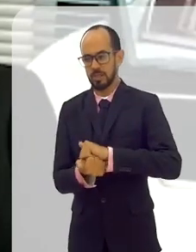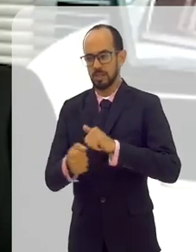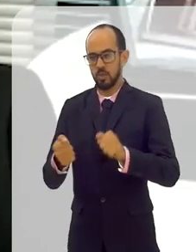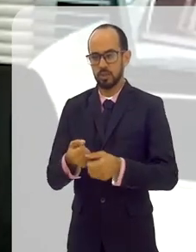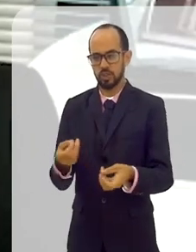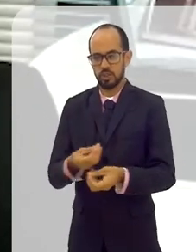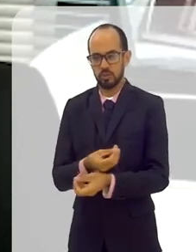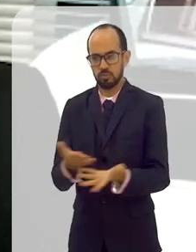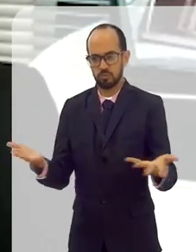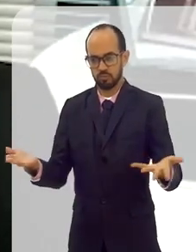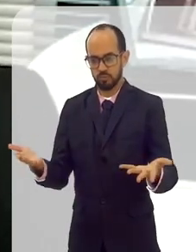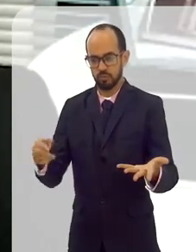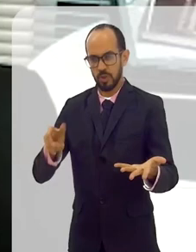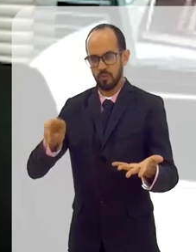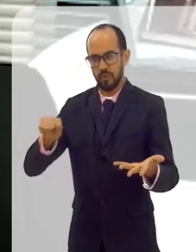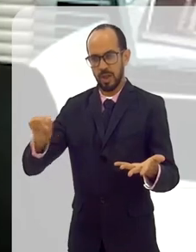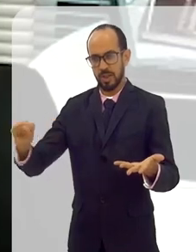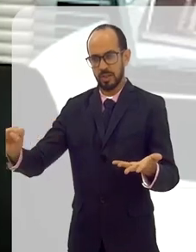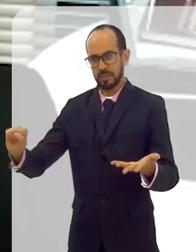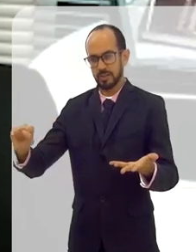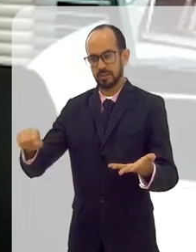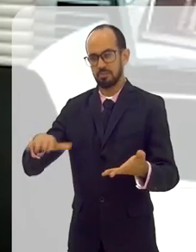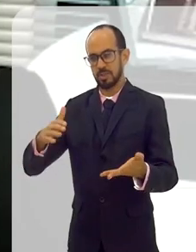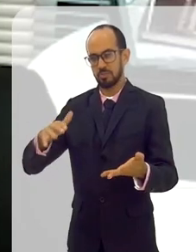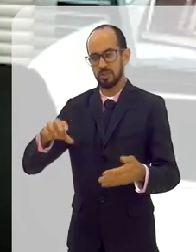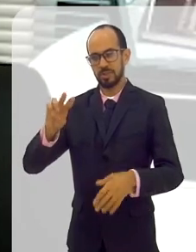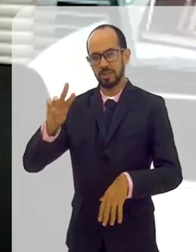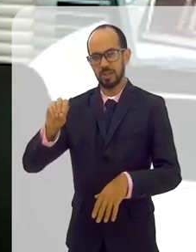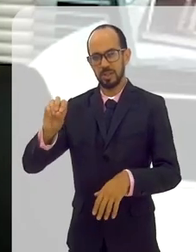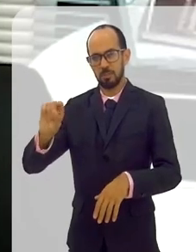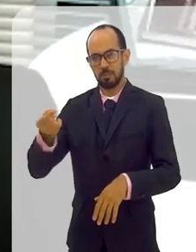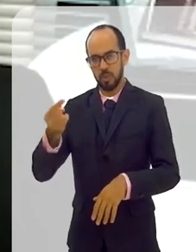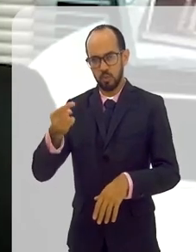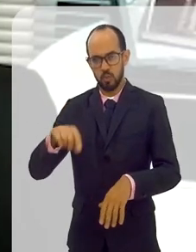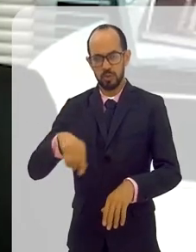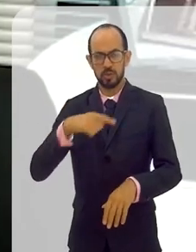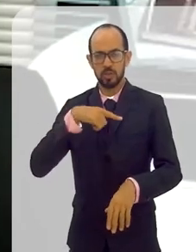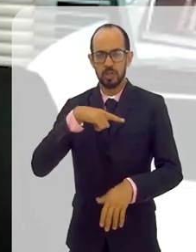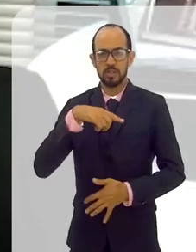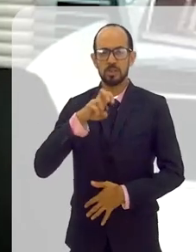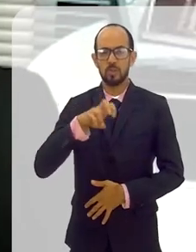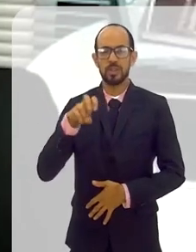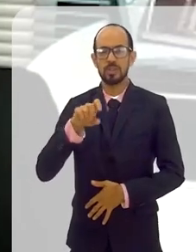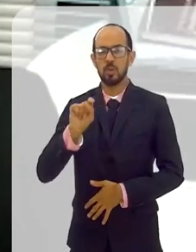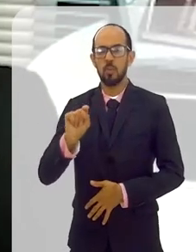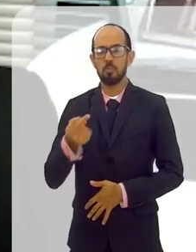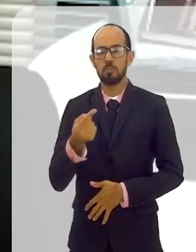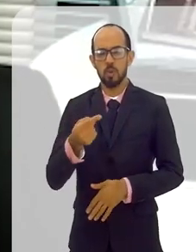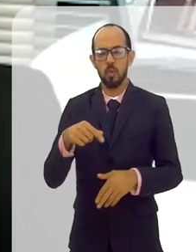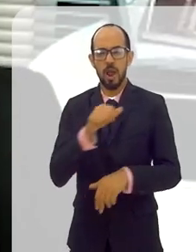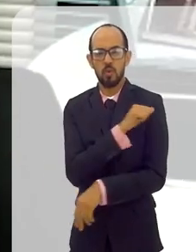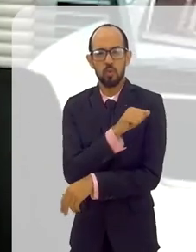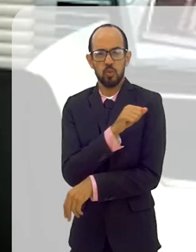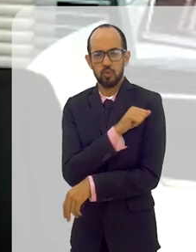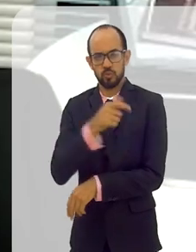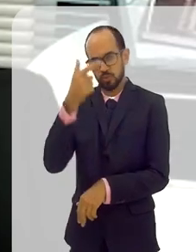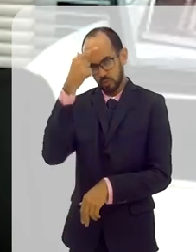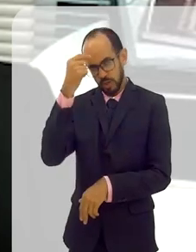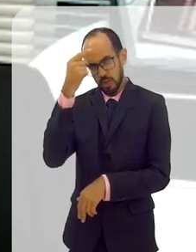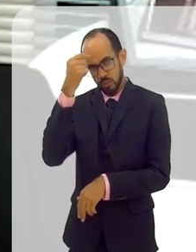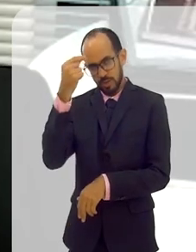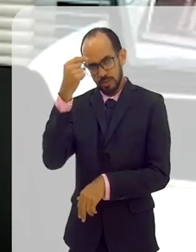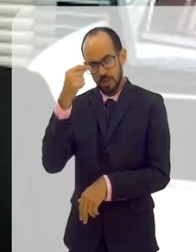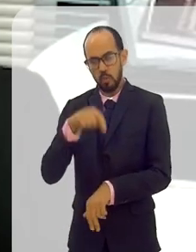oferecidas em torno de 30 mil. Então nós temos hoje 55 mil alunos de graduação e são